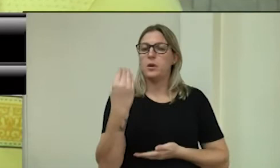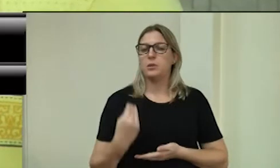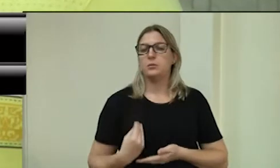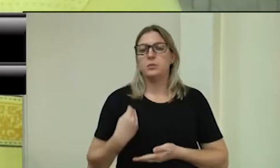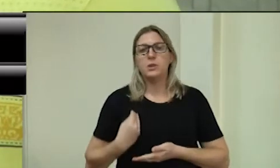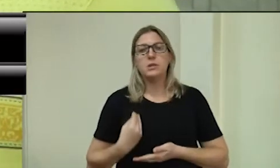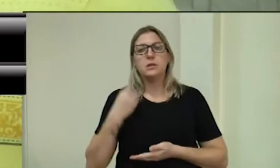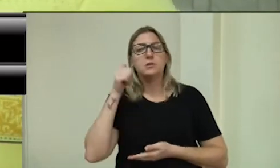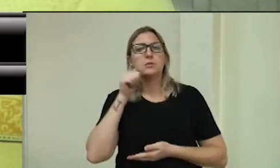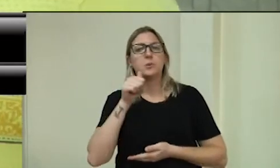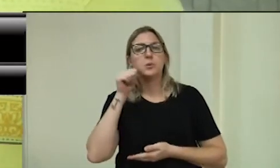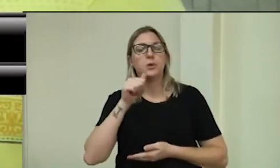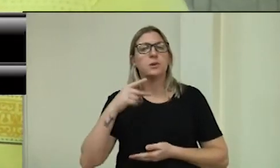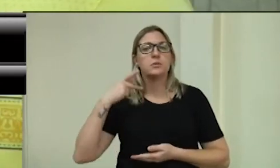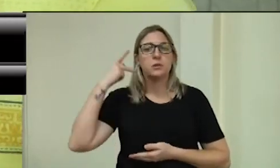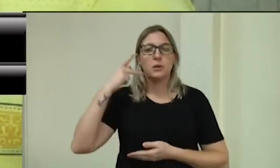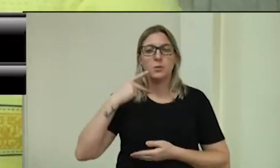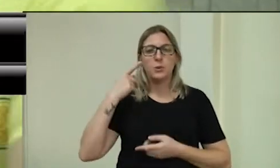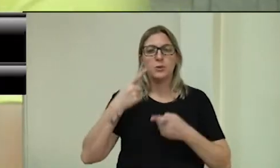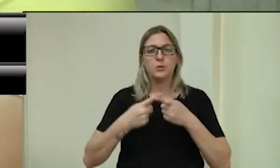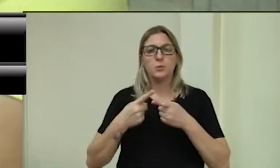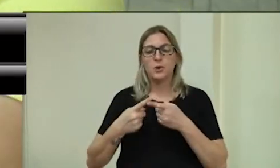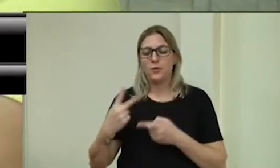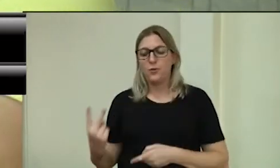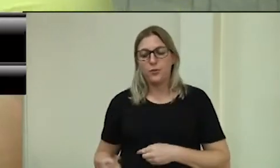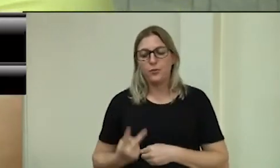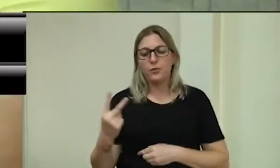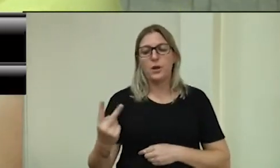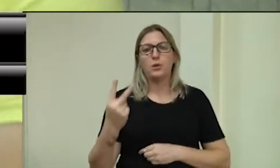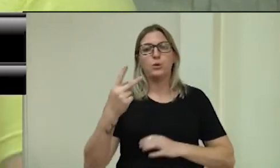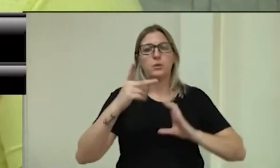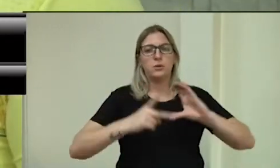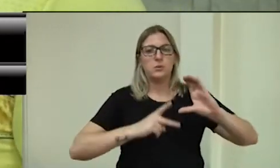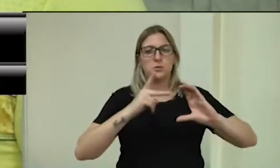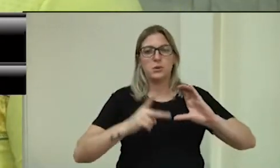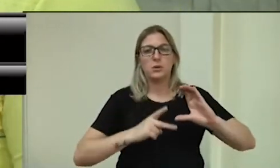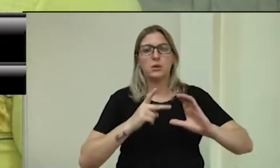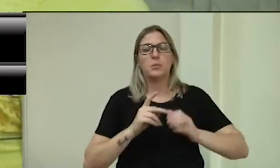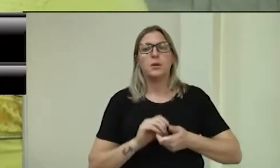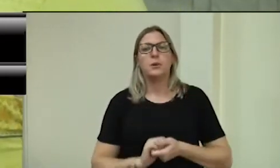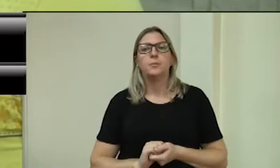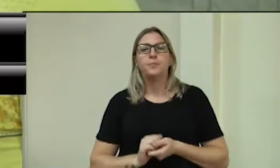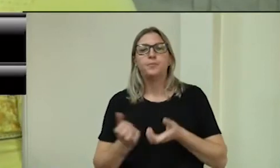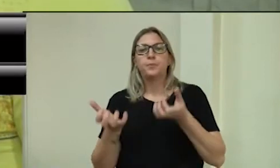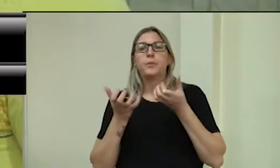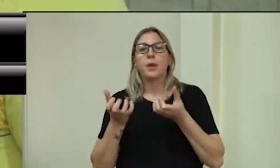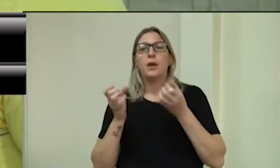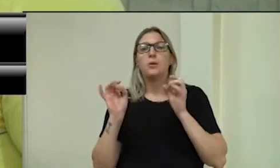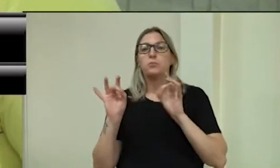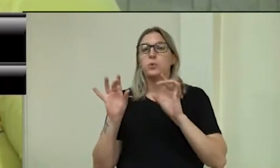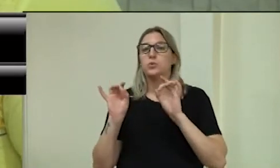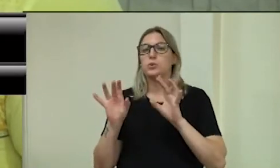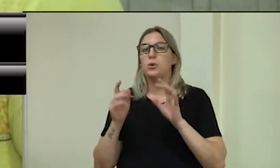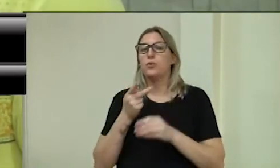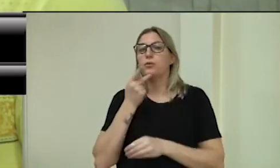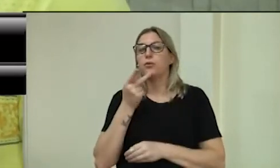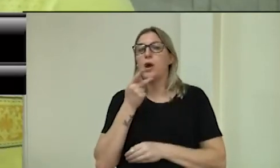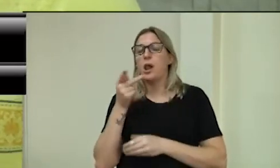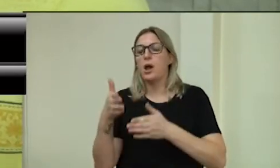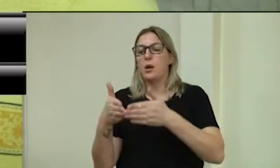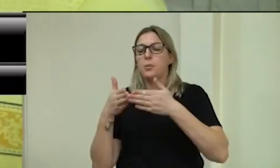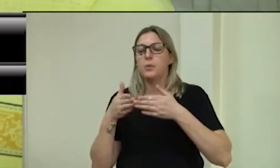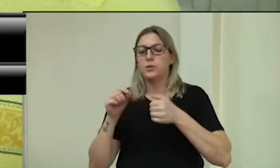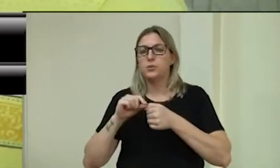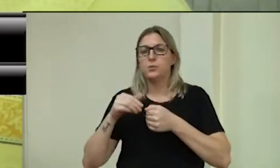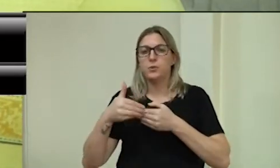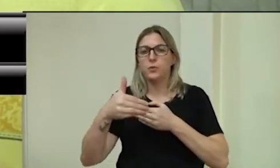mulheres na política, isso valoriza a casa legislativa. Quero só me ater ao pedido de providência que eu